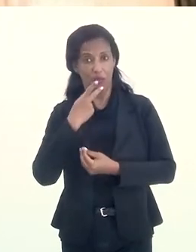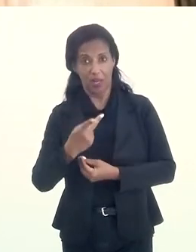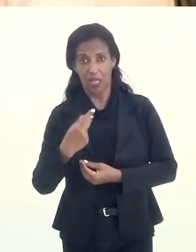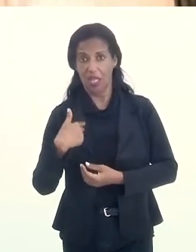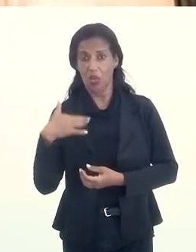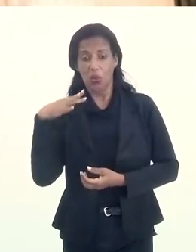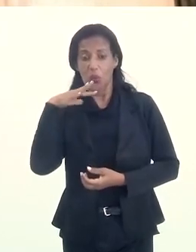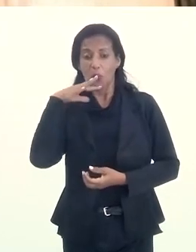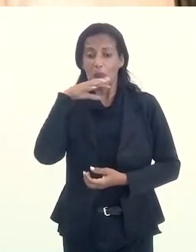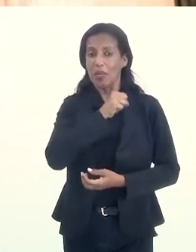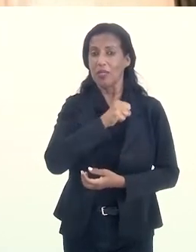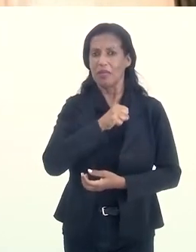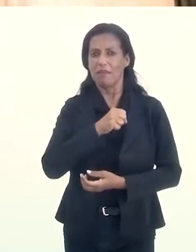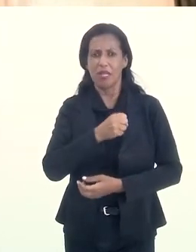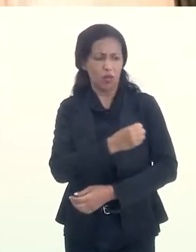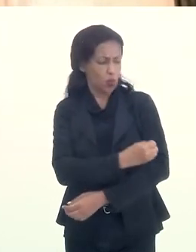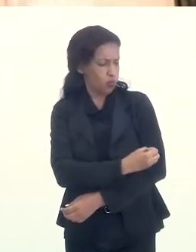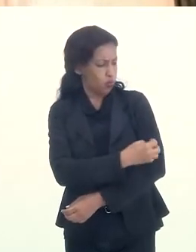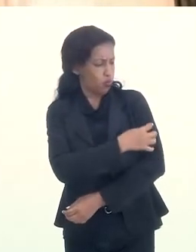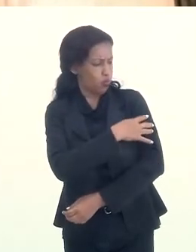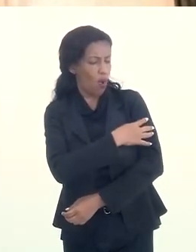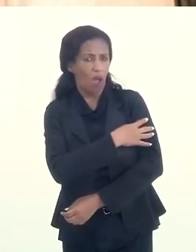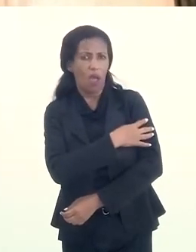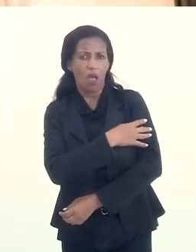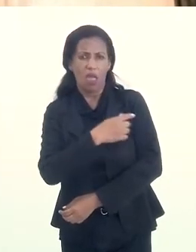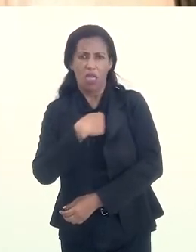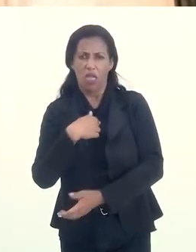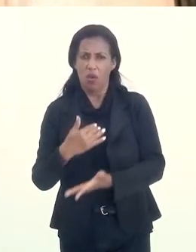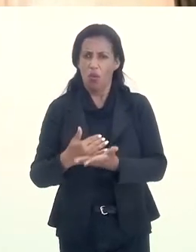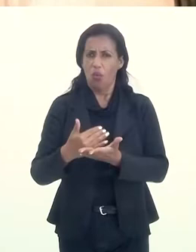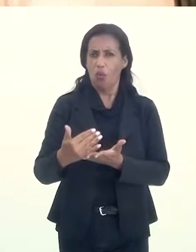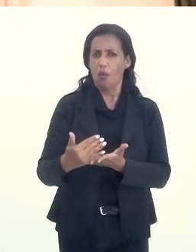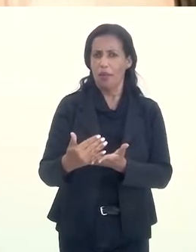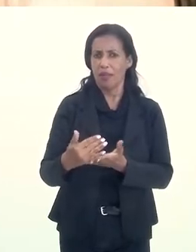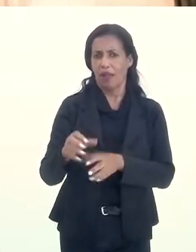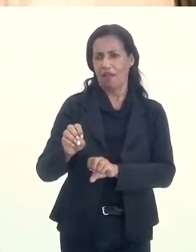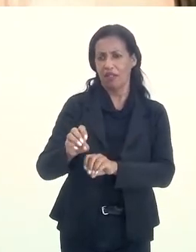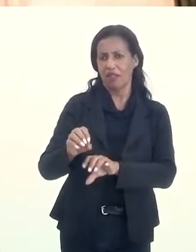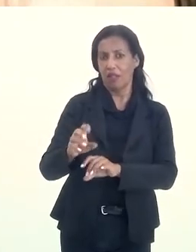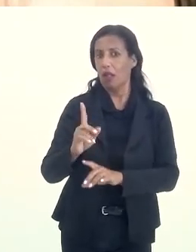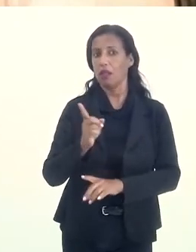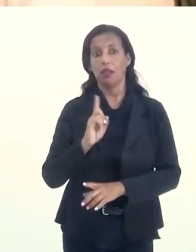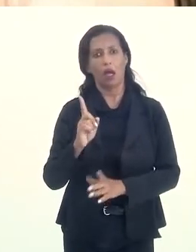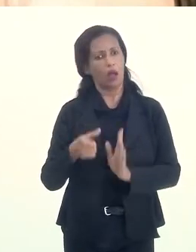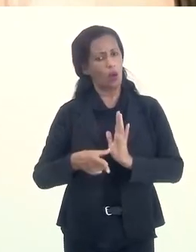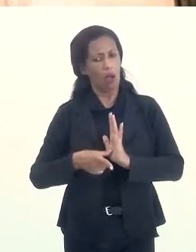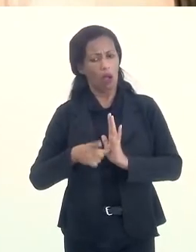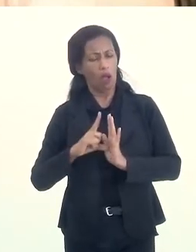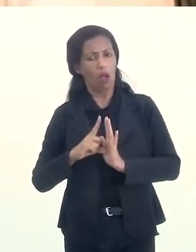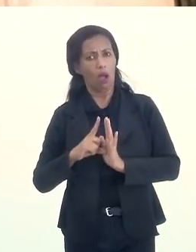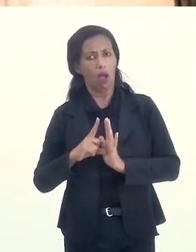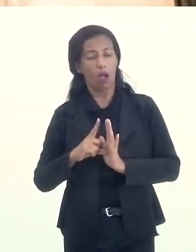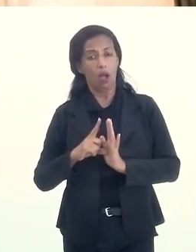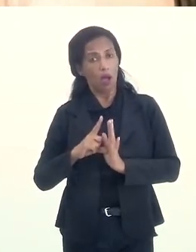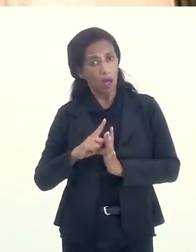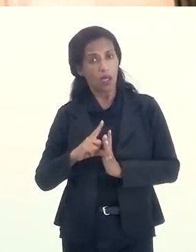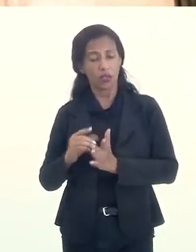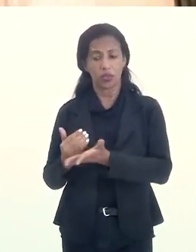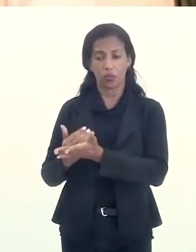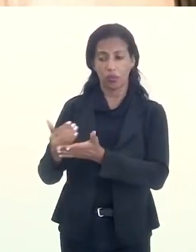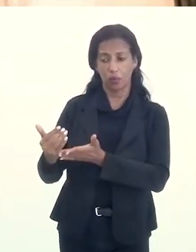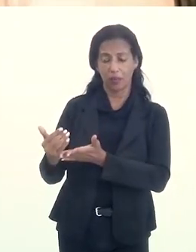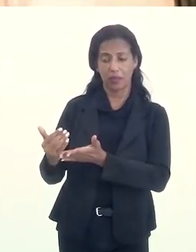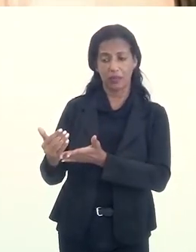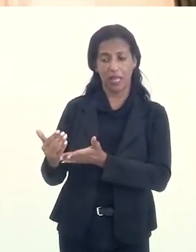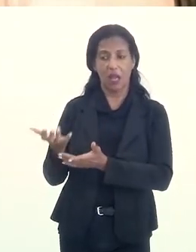percebi que ali eu começava uma carreira de magistério. Porque antes de me dedicar ao magistério, eu trabalhei em